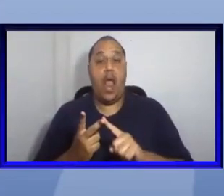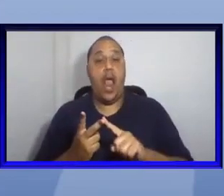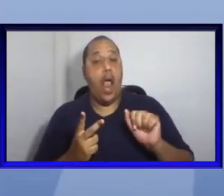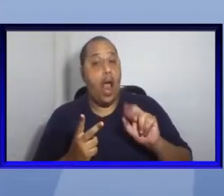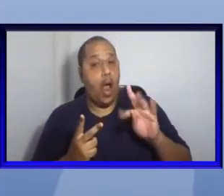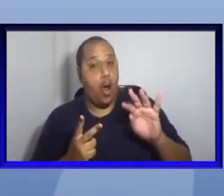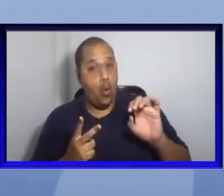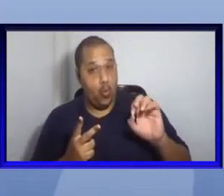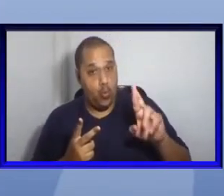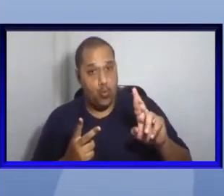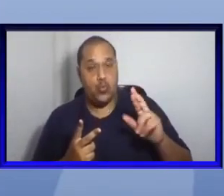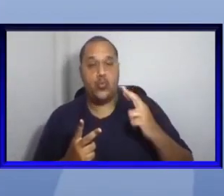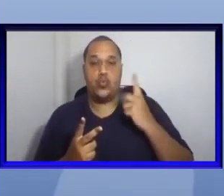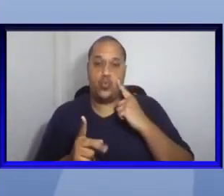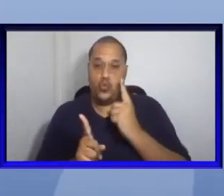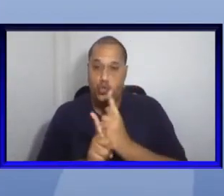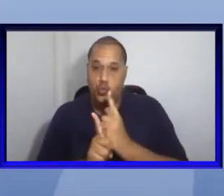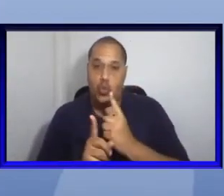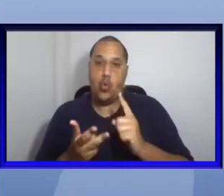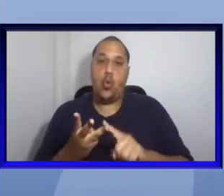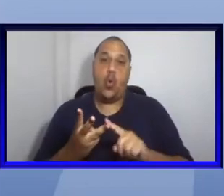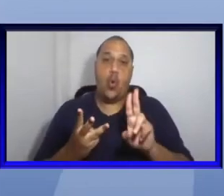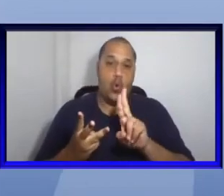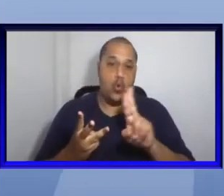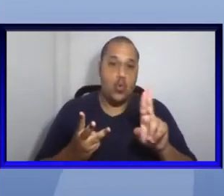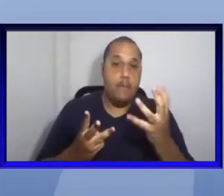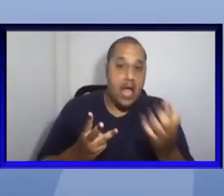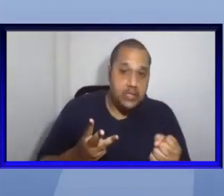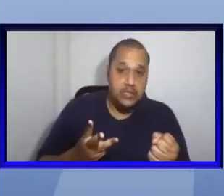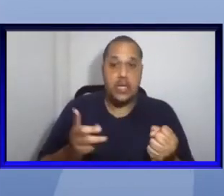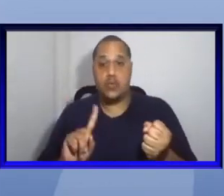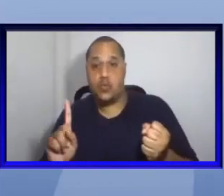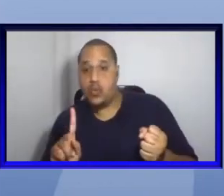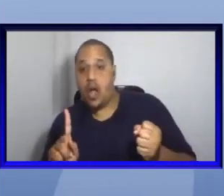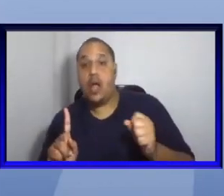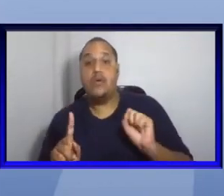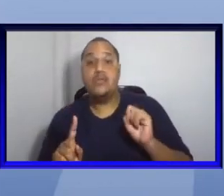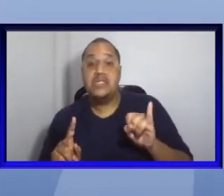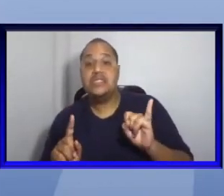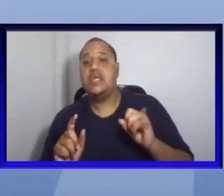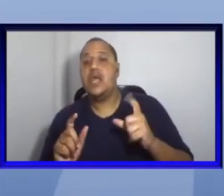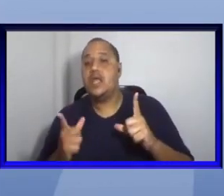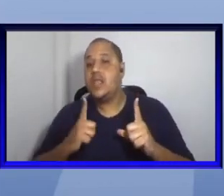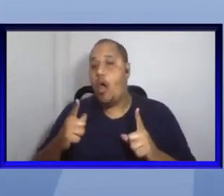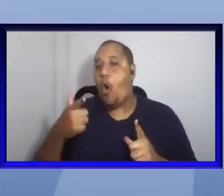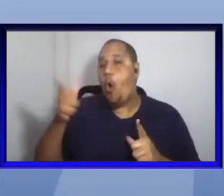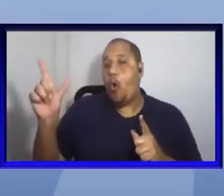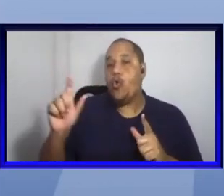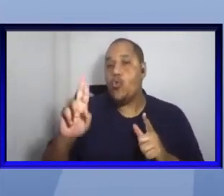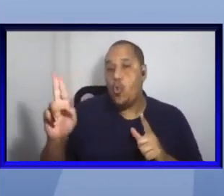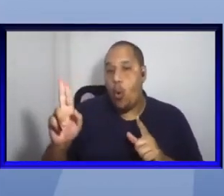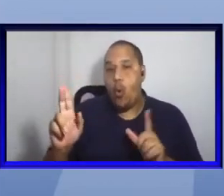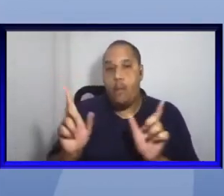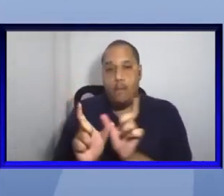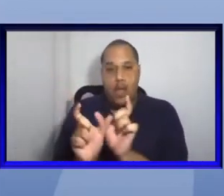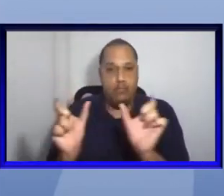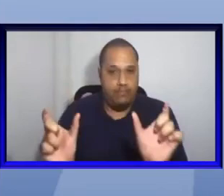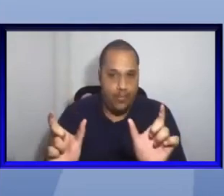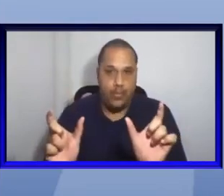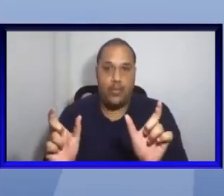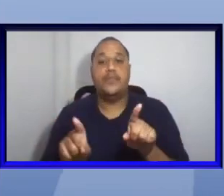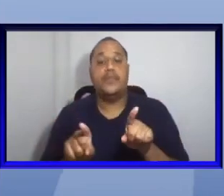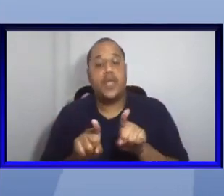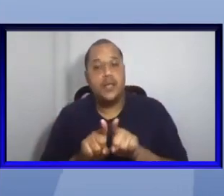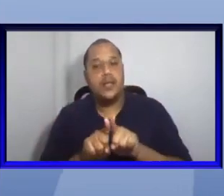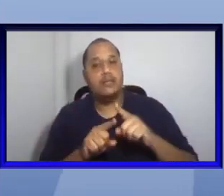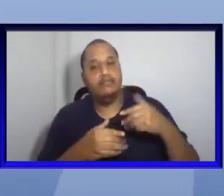nome válido se é um nome inválido se é sinônimo e na medida do possível ao longo do